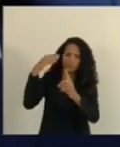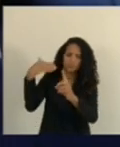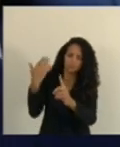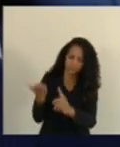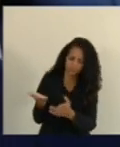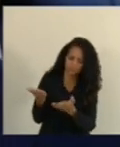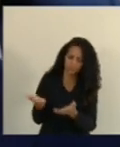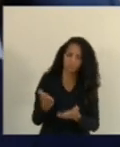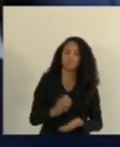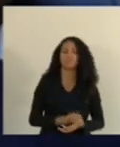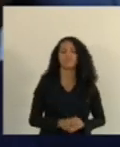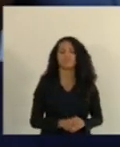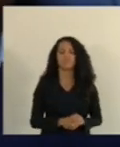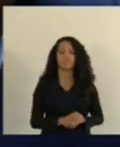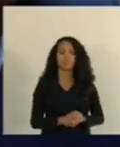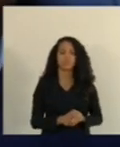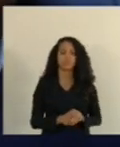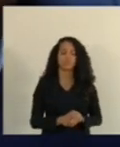silêncio.